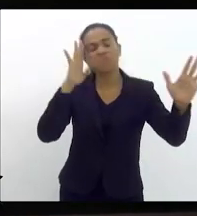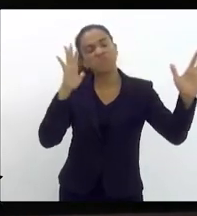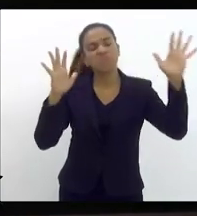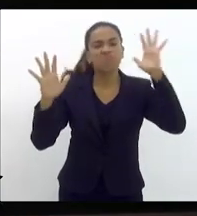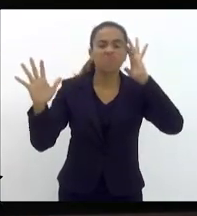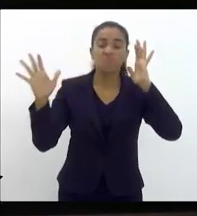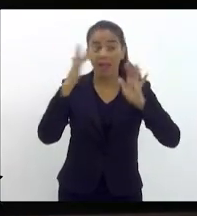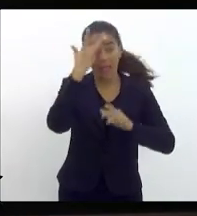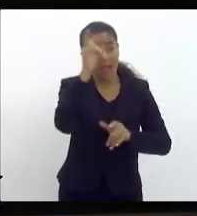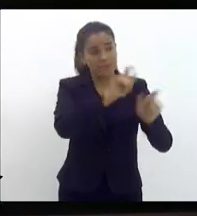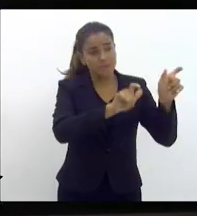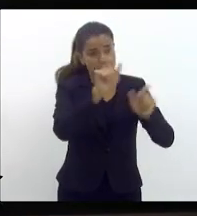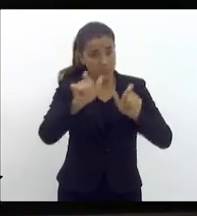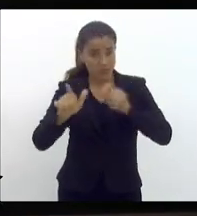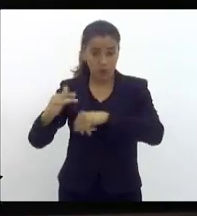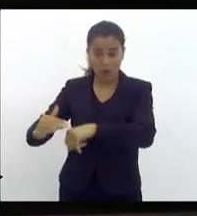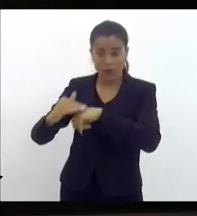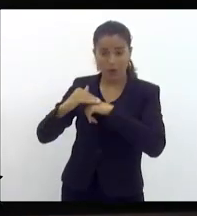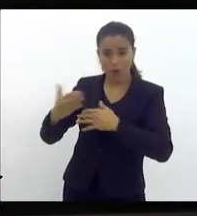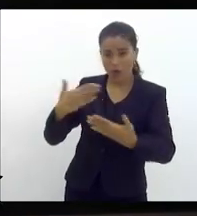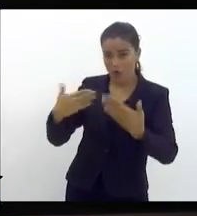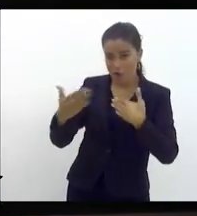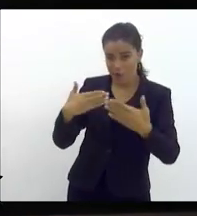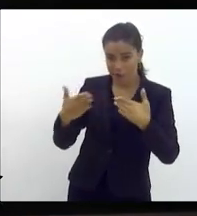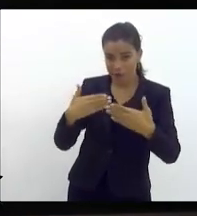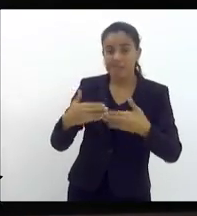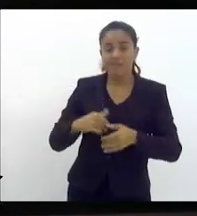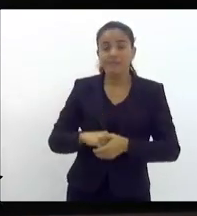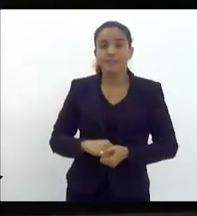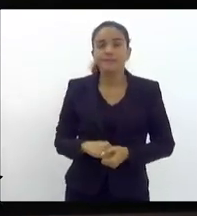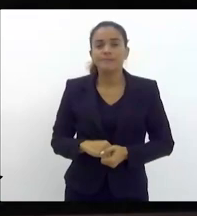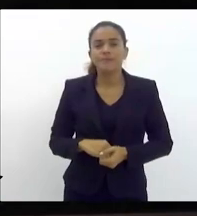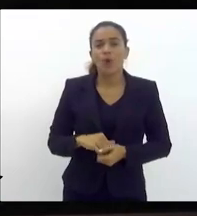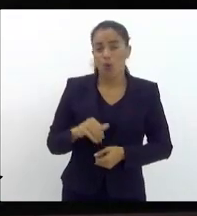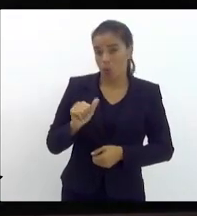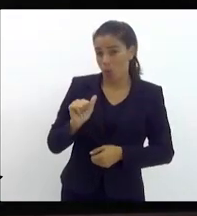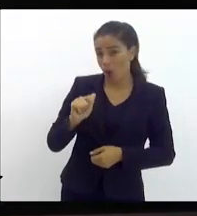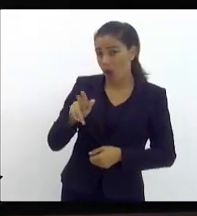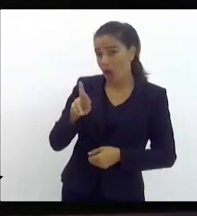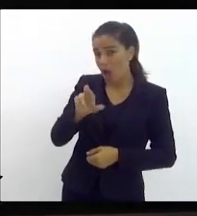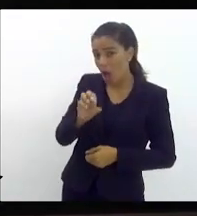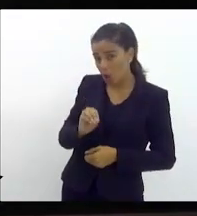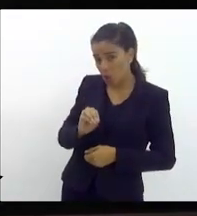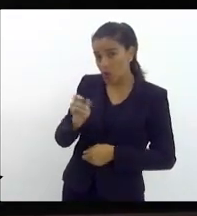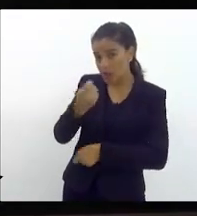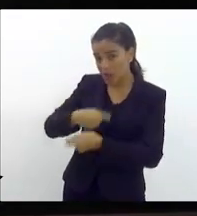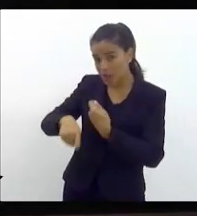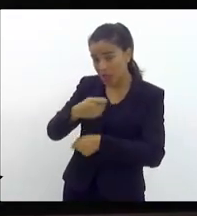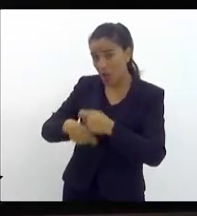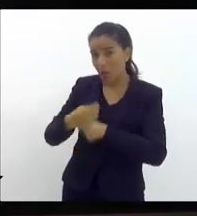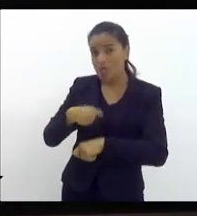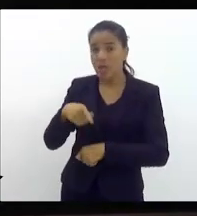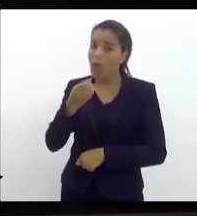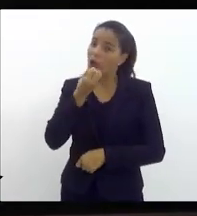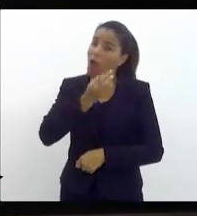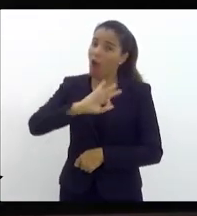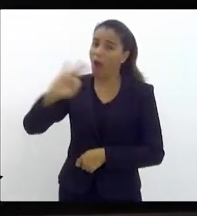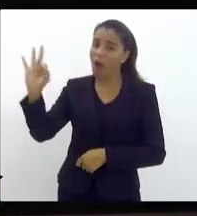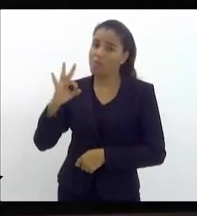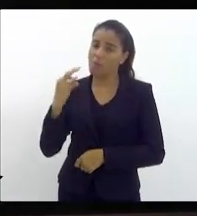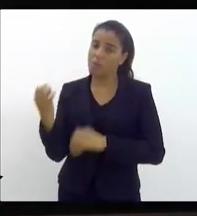às pessoas que conversam comigo e que puxam por esse tema, o agronegócio é um bom negócio para o grande empresário,